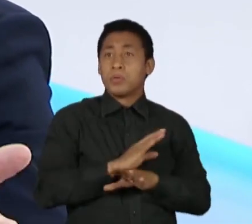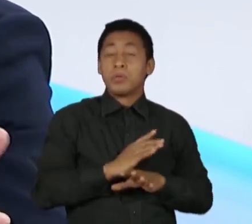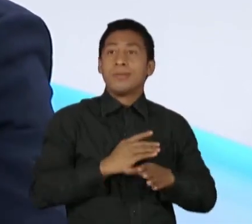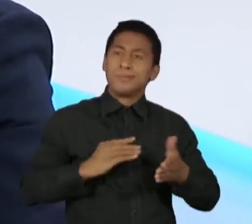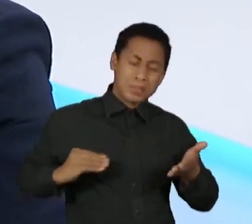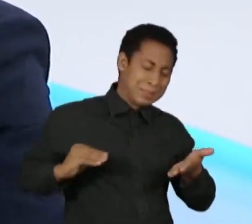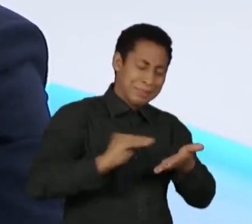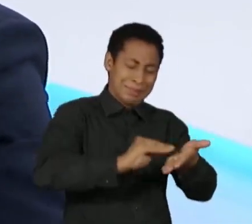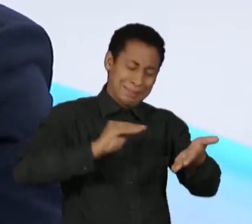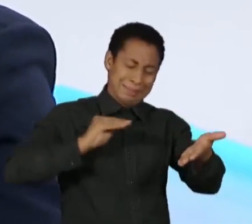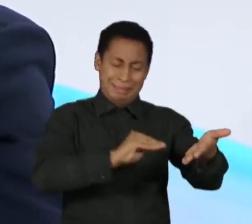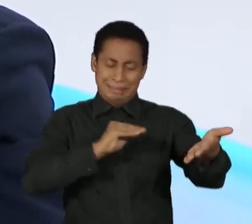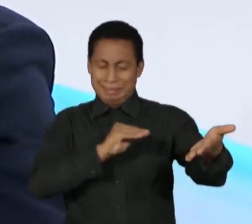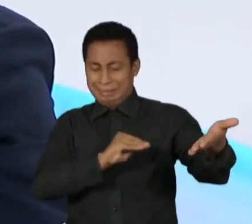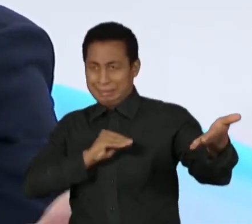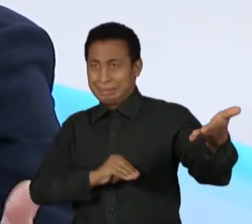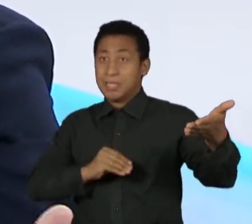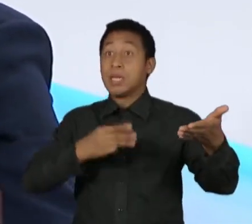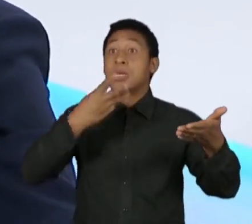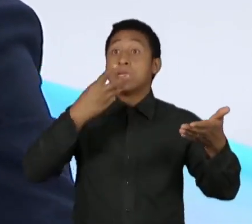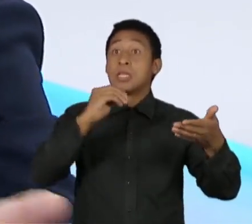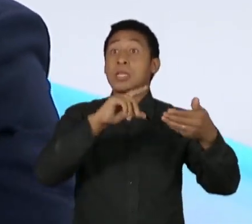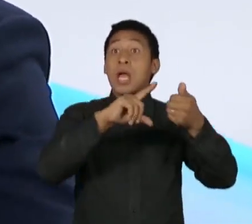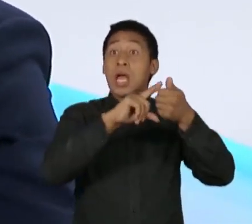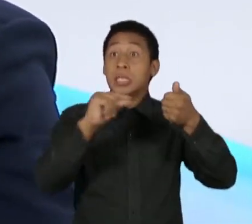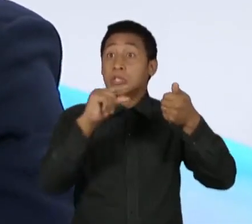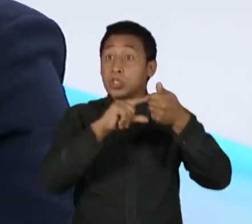30 artigos. É evidente que aquilo ia virar um Frankenstein como virou.